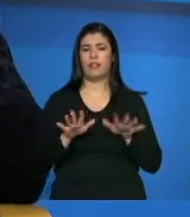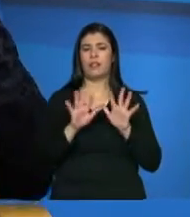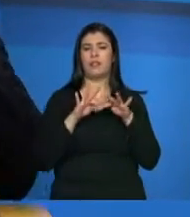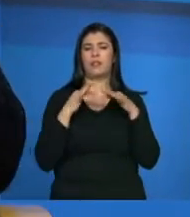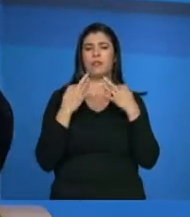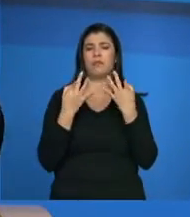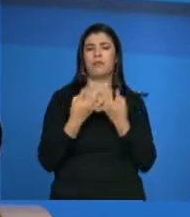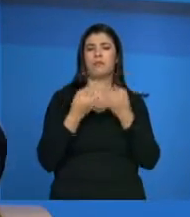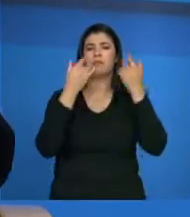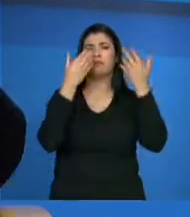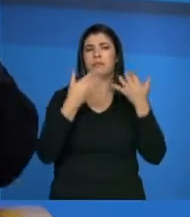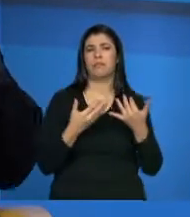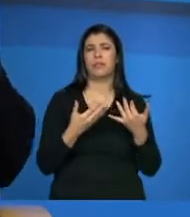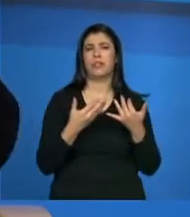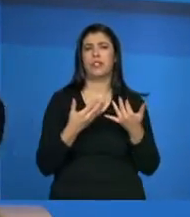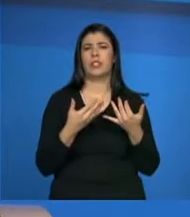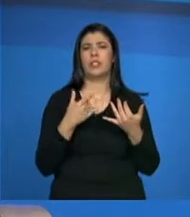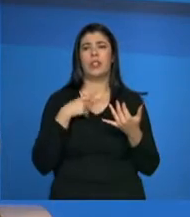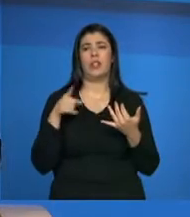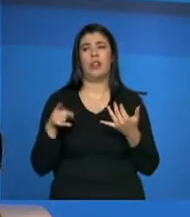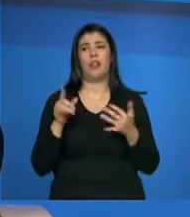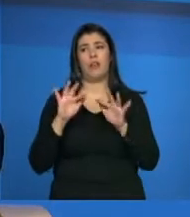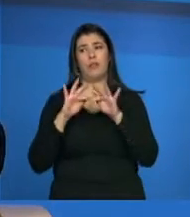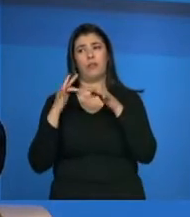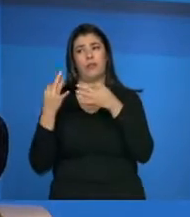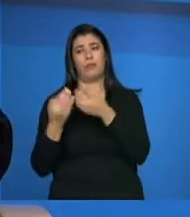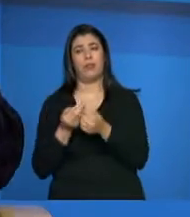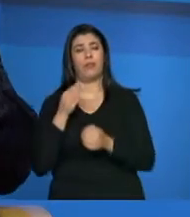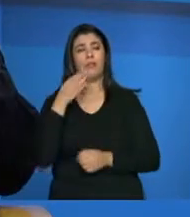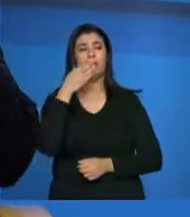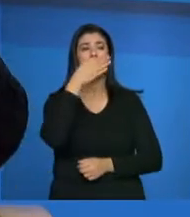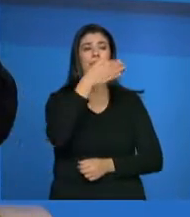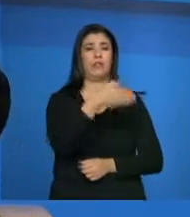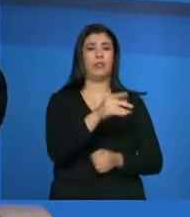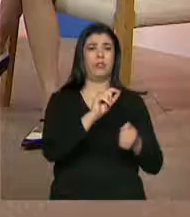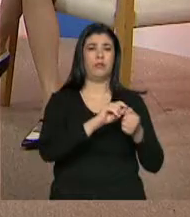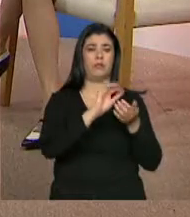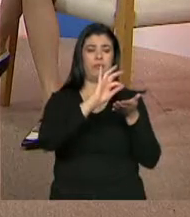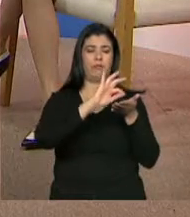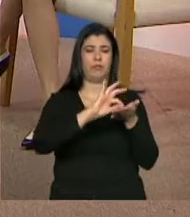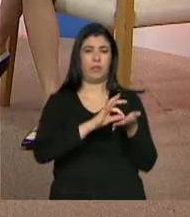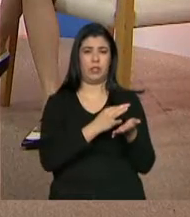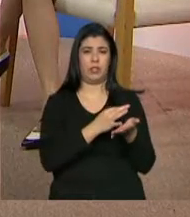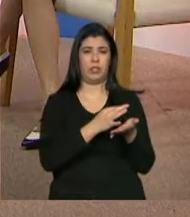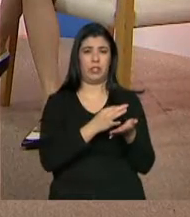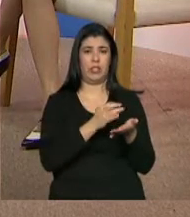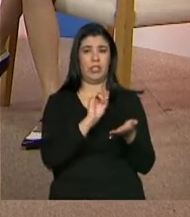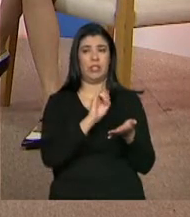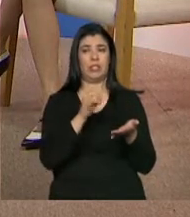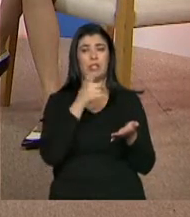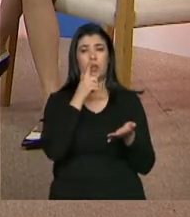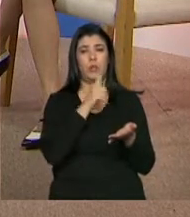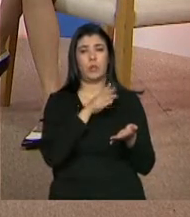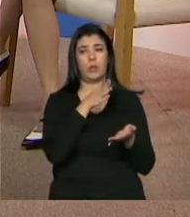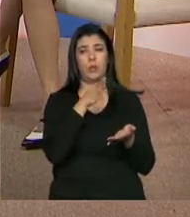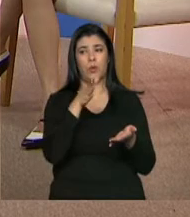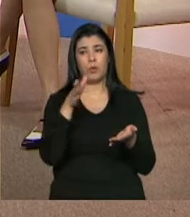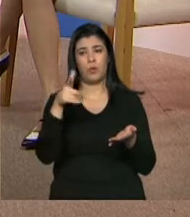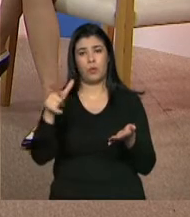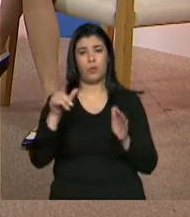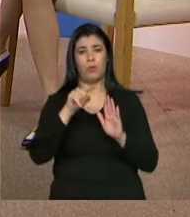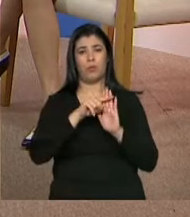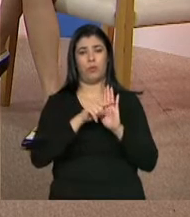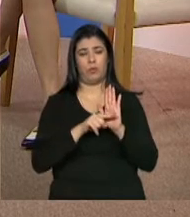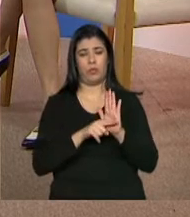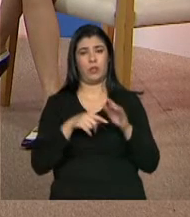fala, primeiro que tem já o ônus da família de ir fazer o cadastro. Ora, se ela tem acesso a outros programas, aí existe um motivador